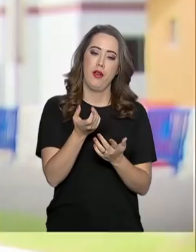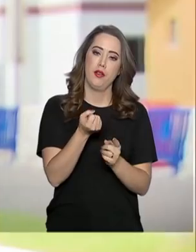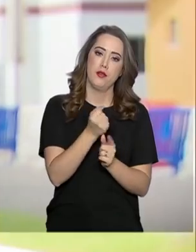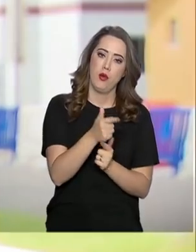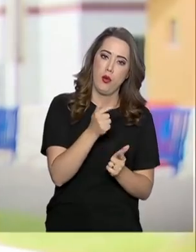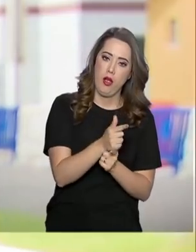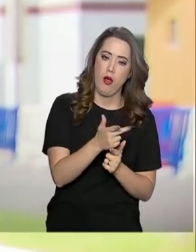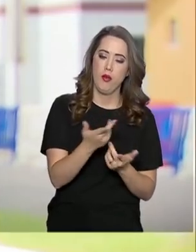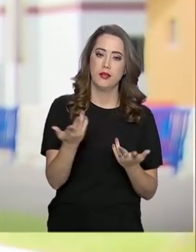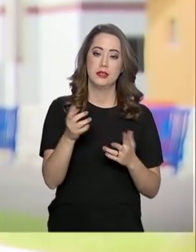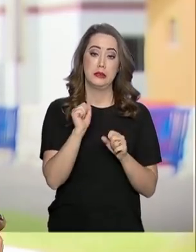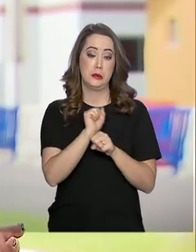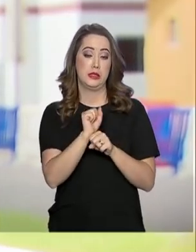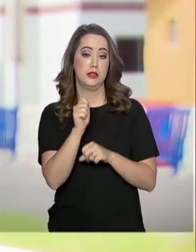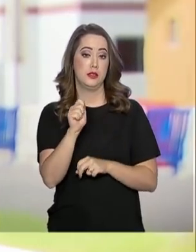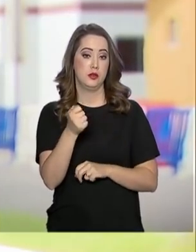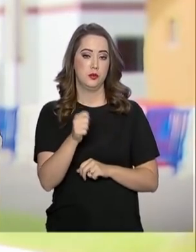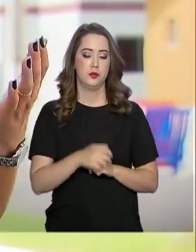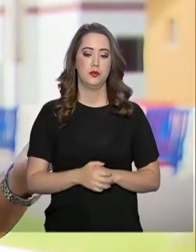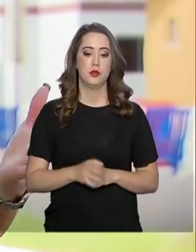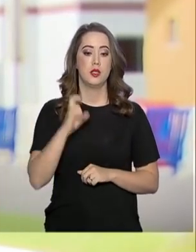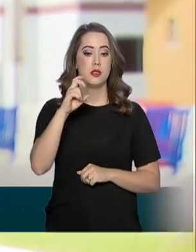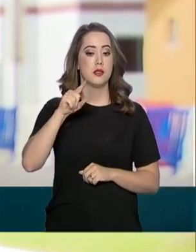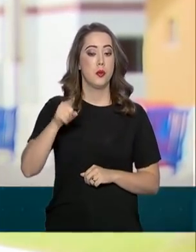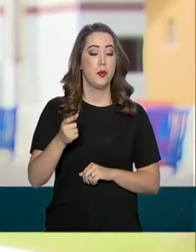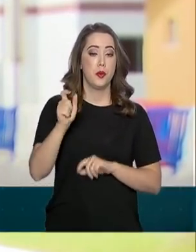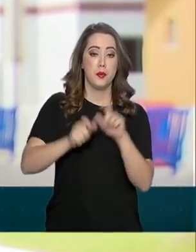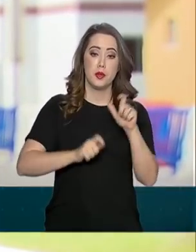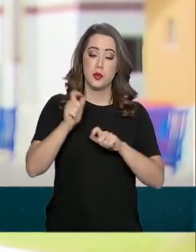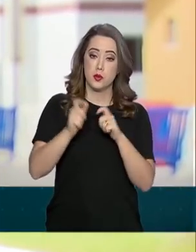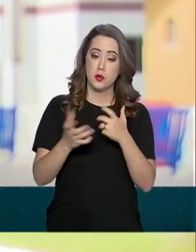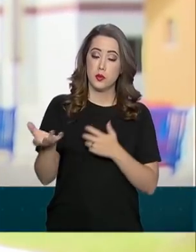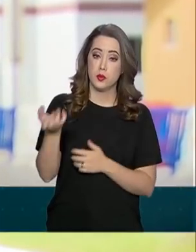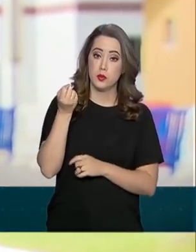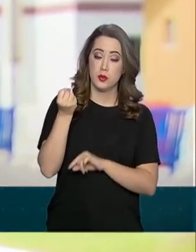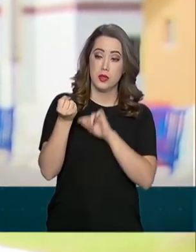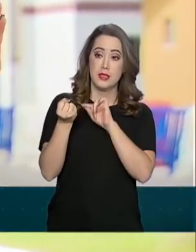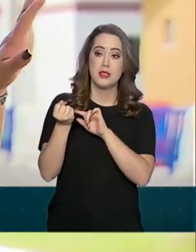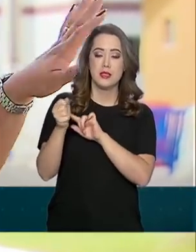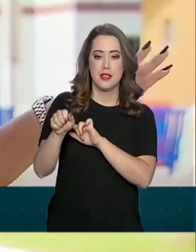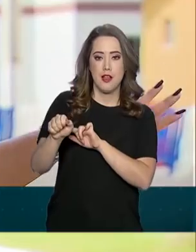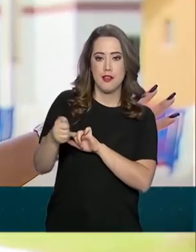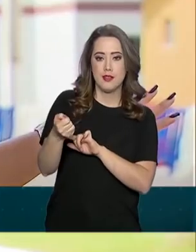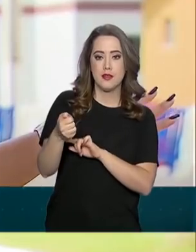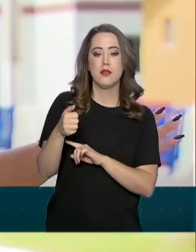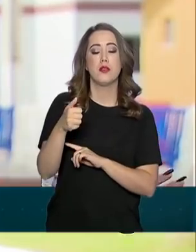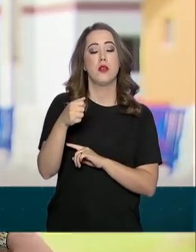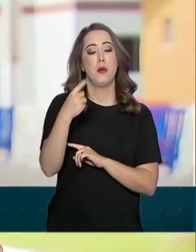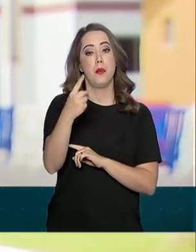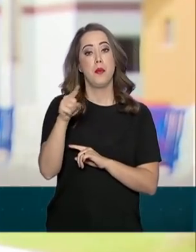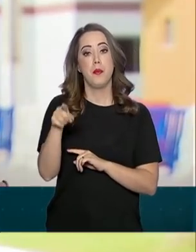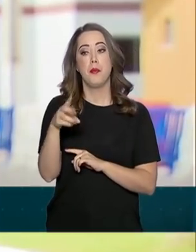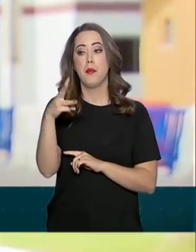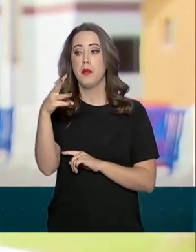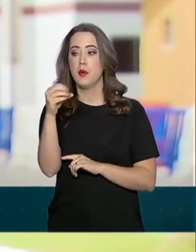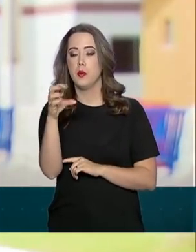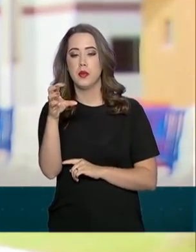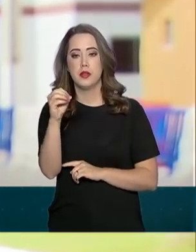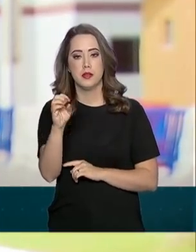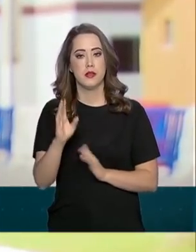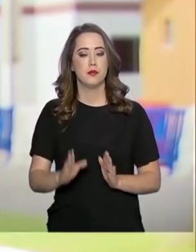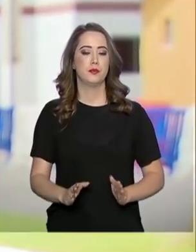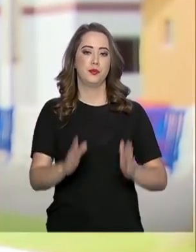chave. A família da Cintia faz parte do grupo de 5 mil pessoas beneficiadas, com a entrega de 1.300 apartamentos neste condomínio.